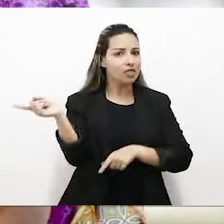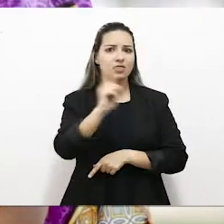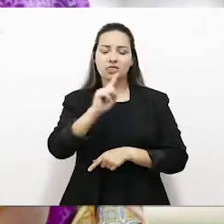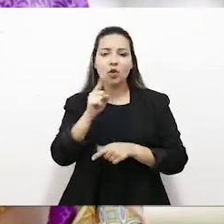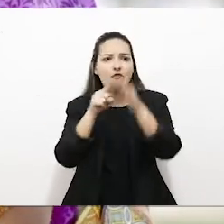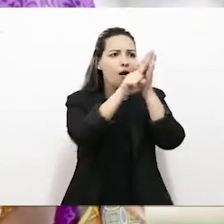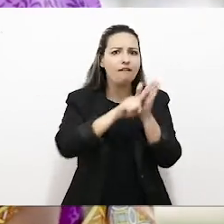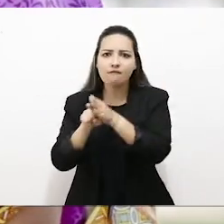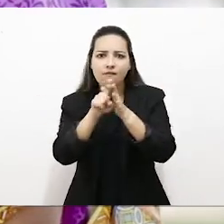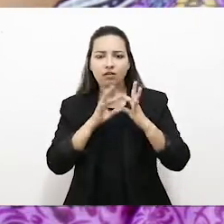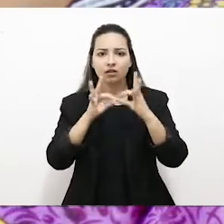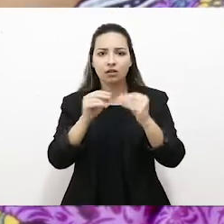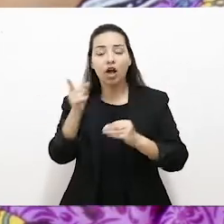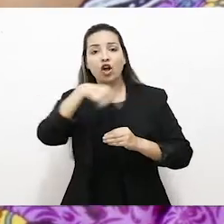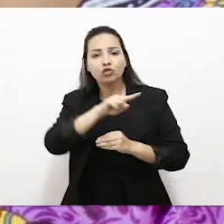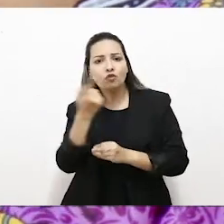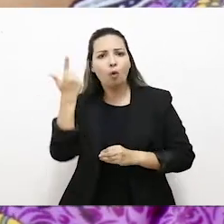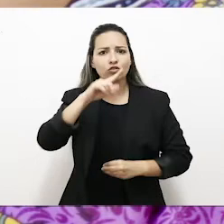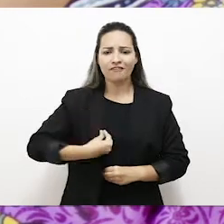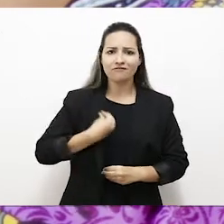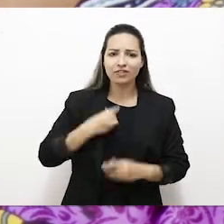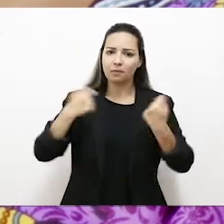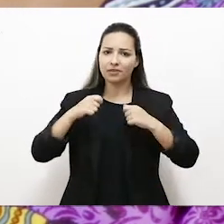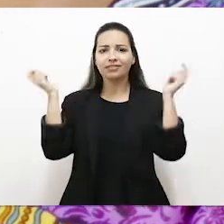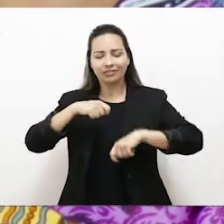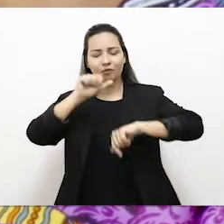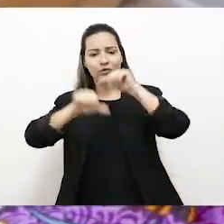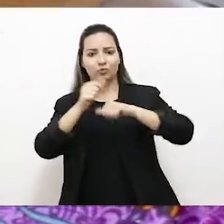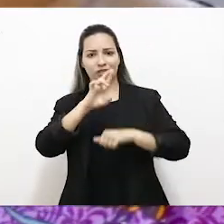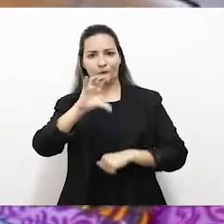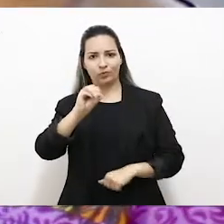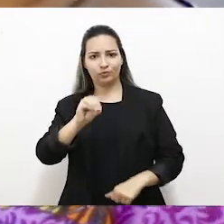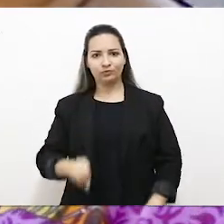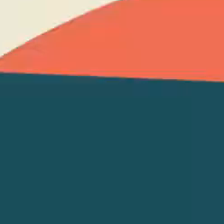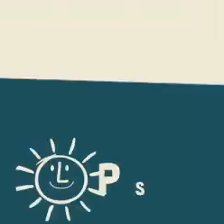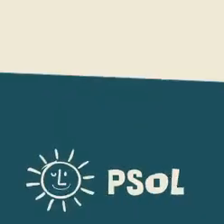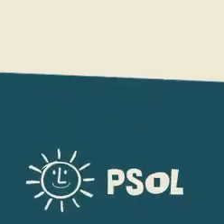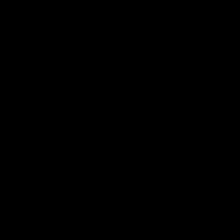tiroteio por investigação. Segurança não é produzir mortes, mas garantir a vida. O Rio tem jeito. tem jeito.